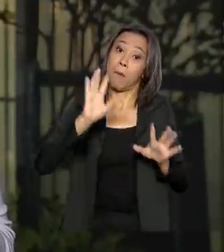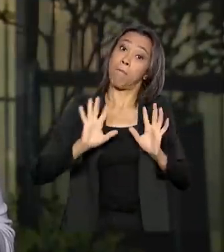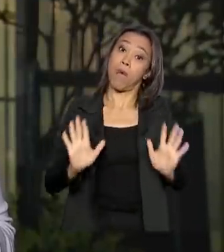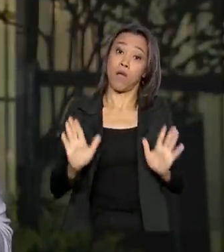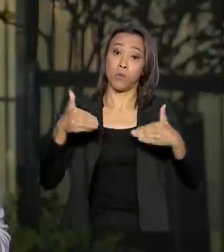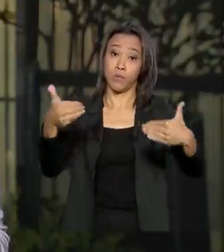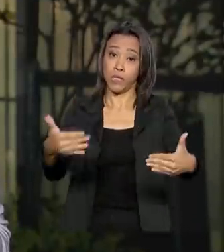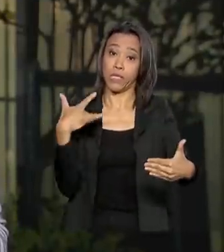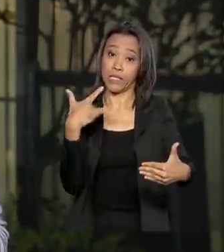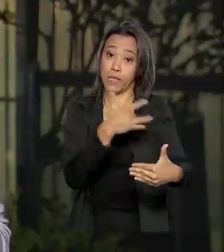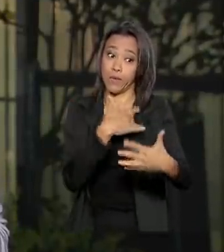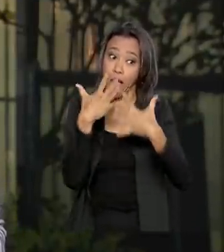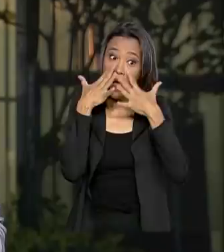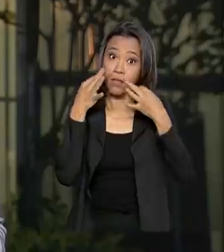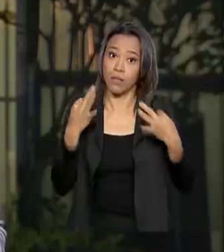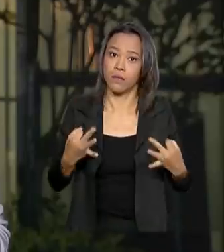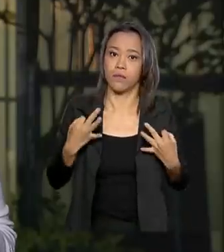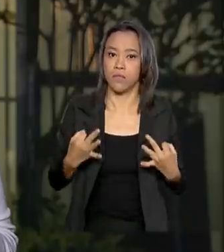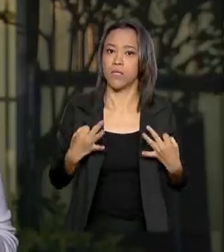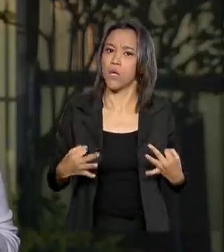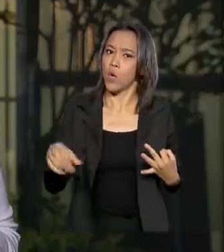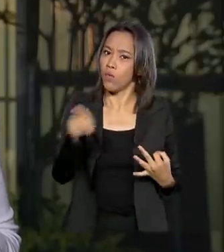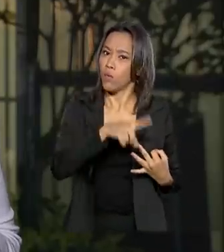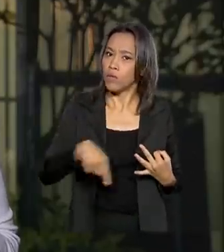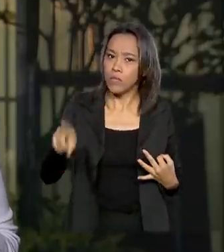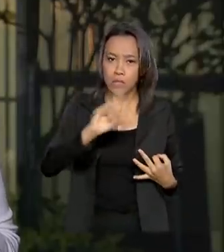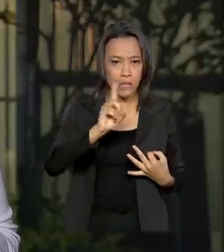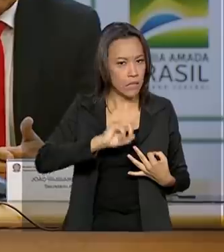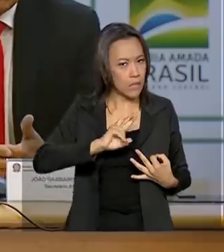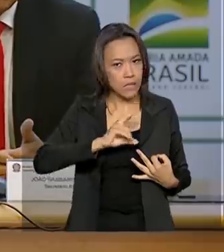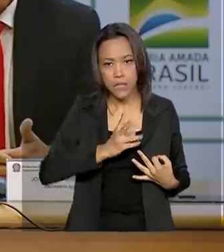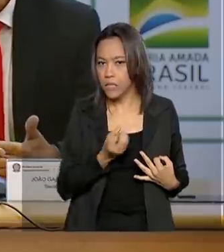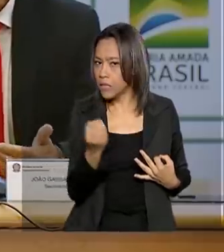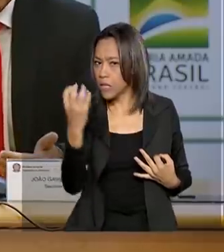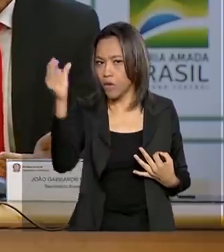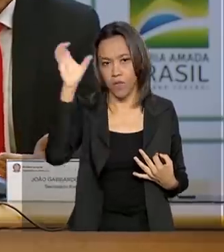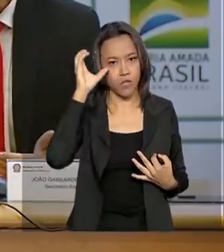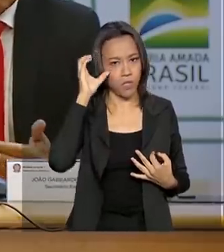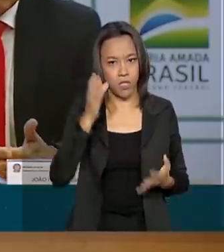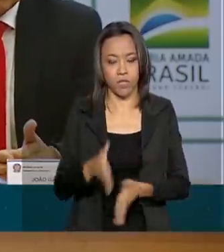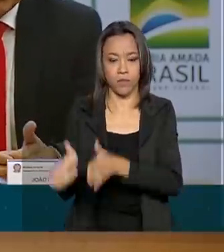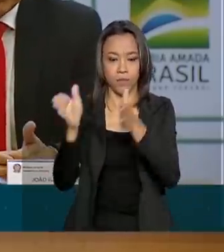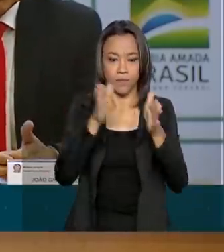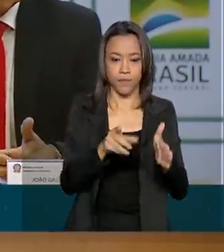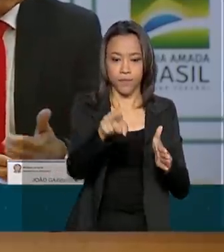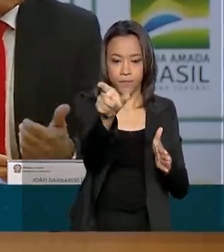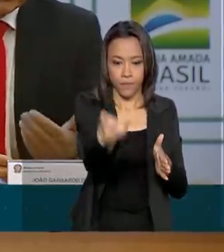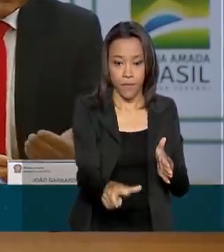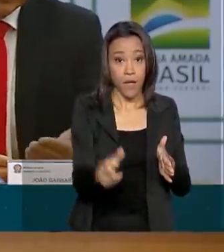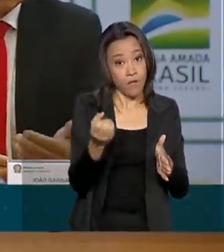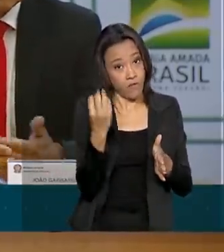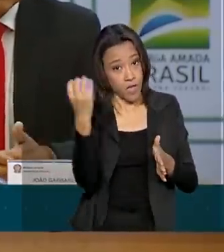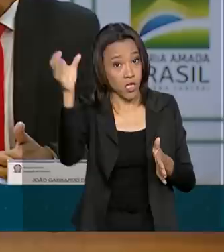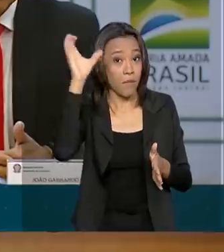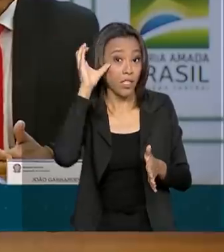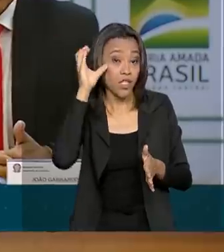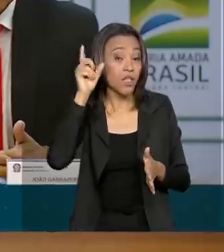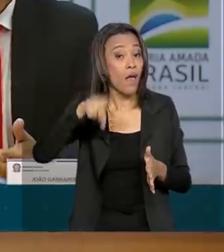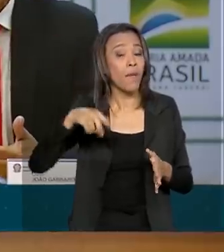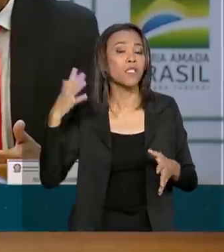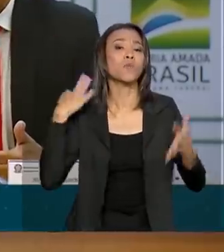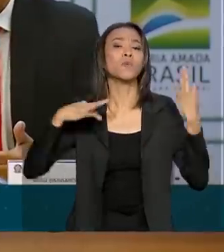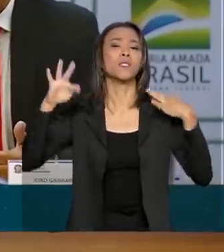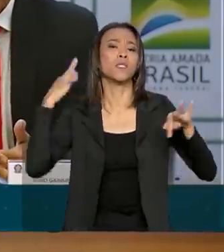alerta para que as pessoas não façam viagens para a China. As pessoas que viajam para a China normalmente viajam por questão de turismo